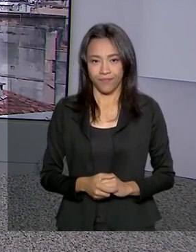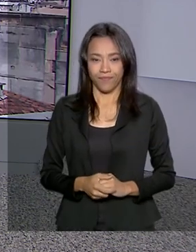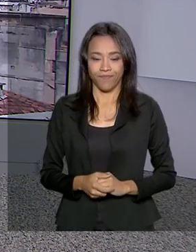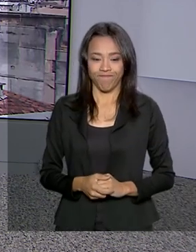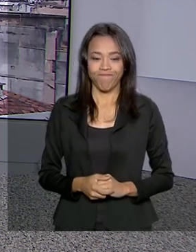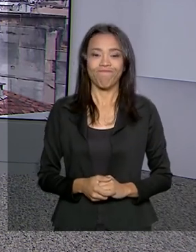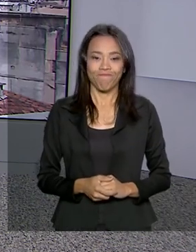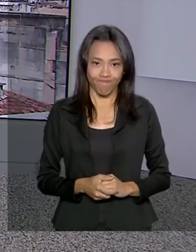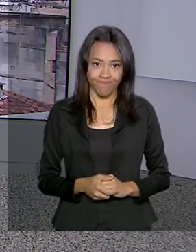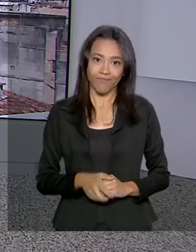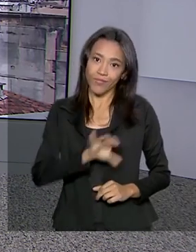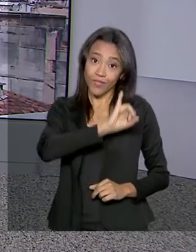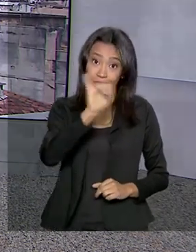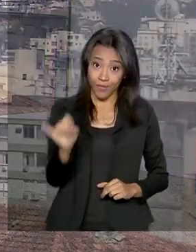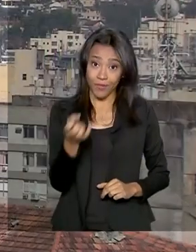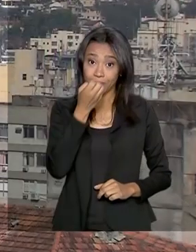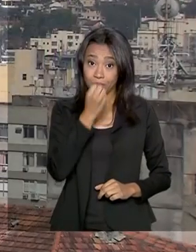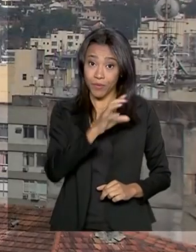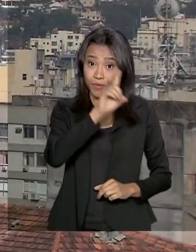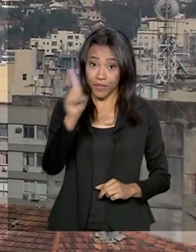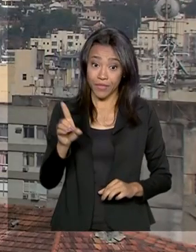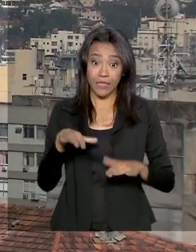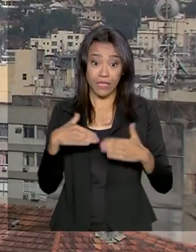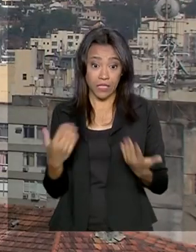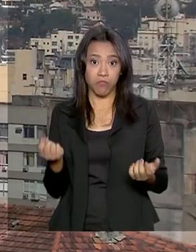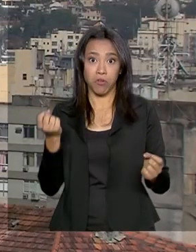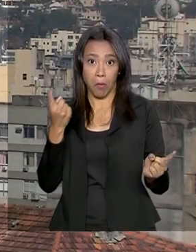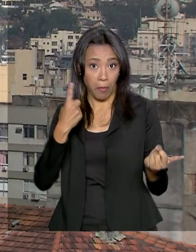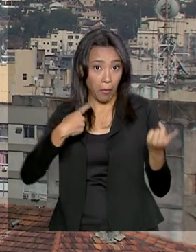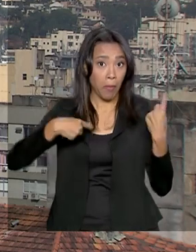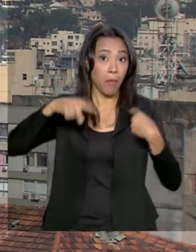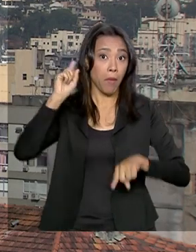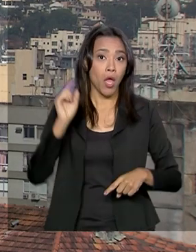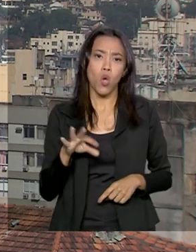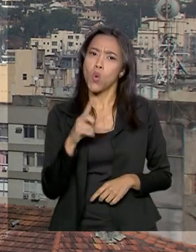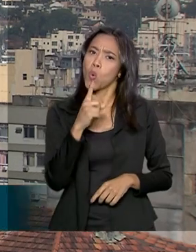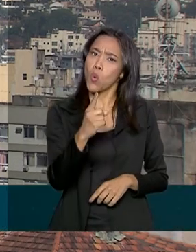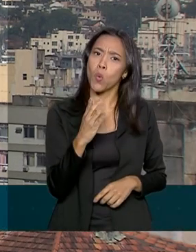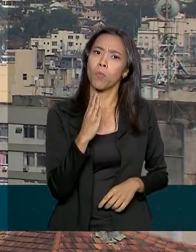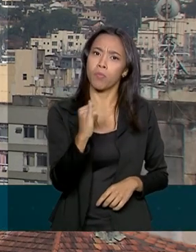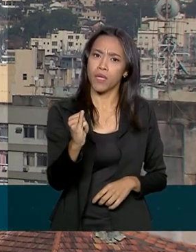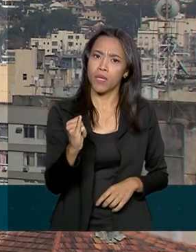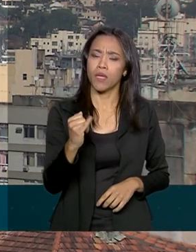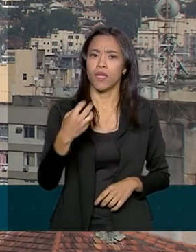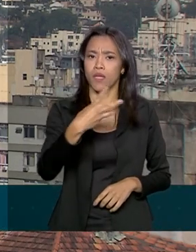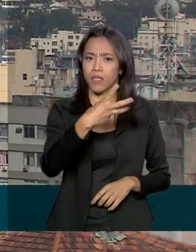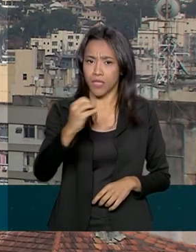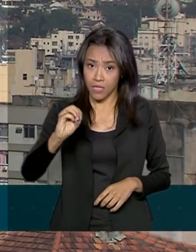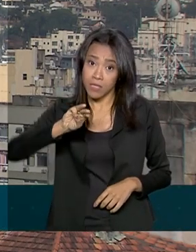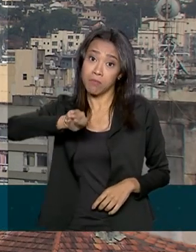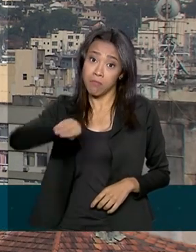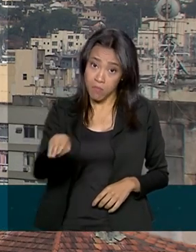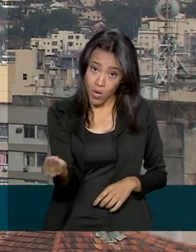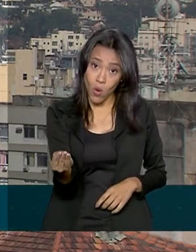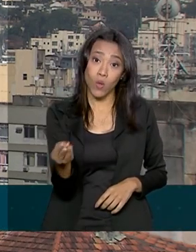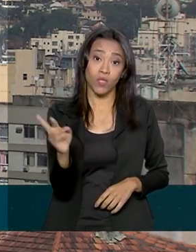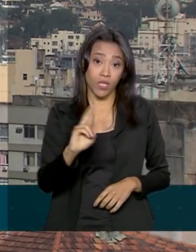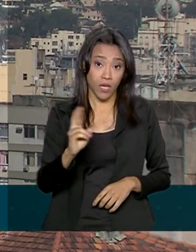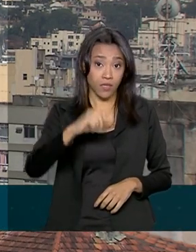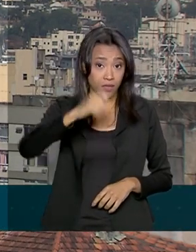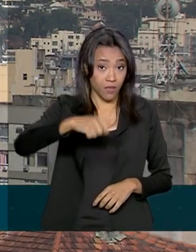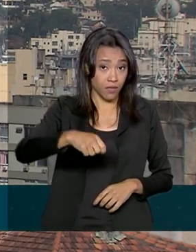Olá, Renata, bom dia. Então, foi um salto enorme, de R 1,3 bilhão no segundo trimestre de